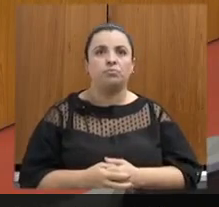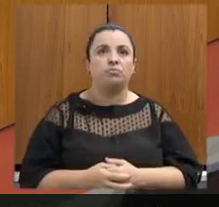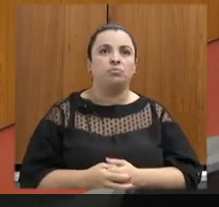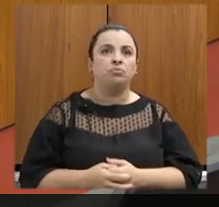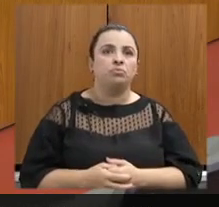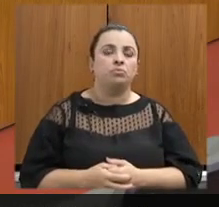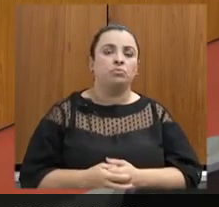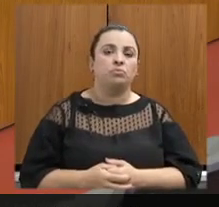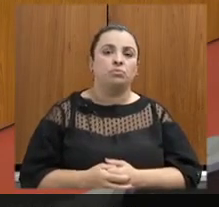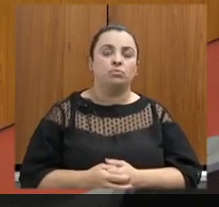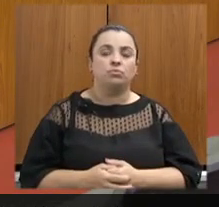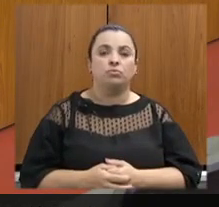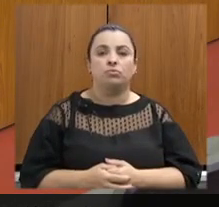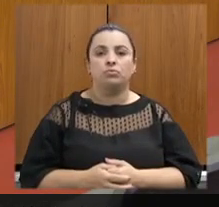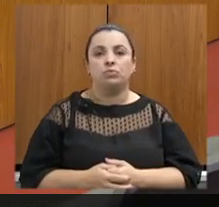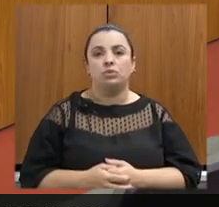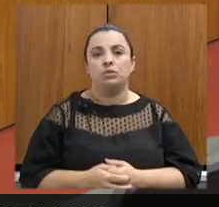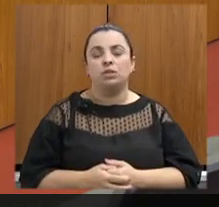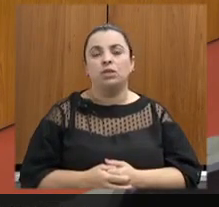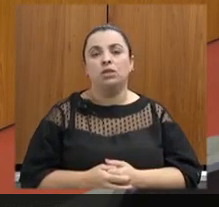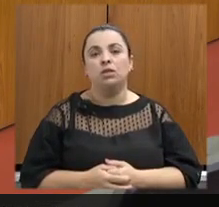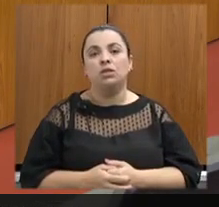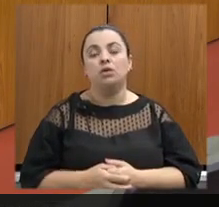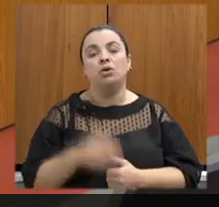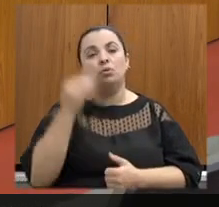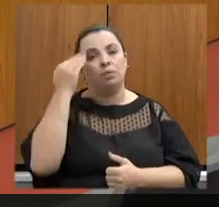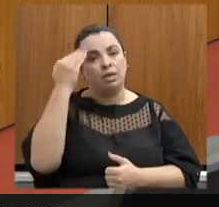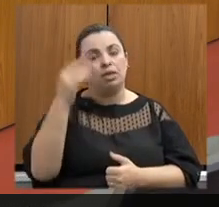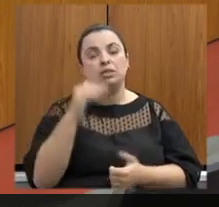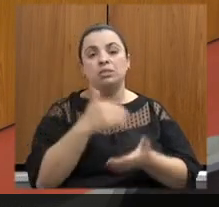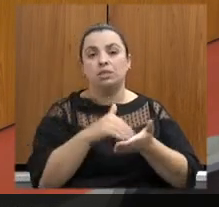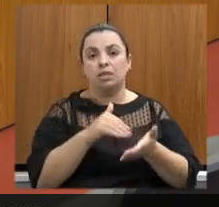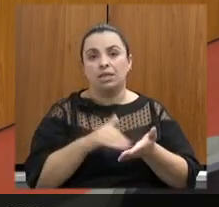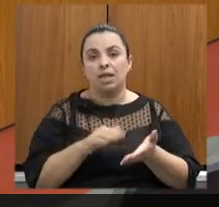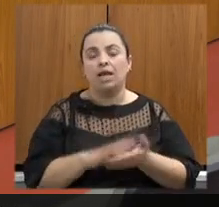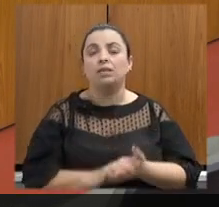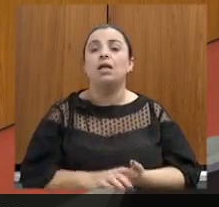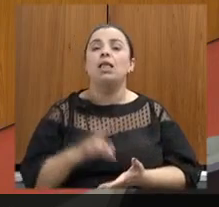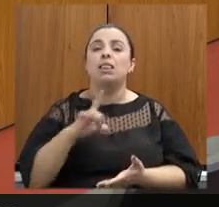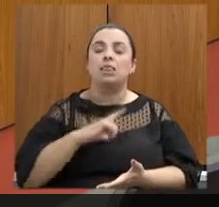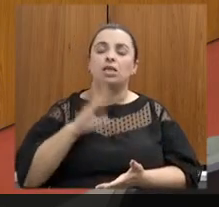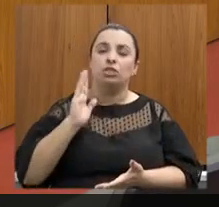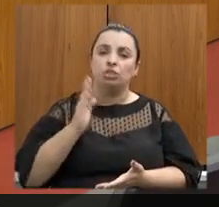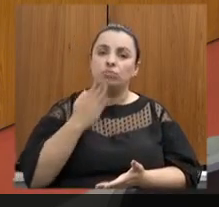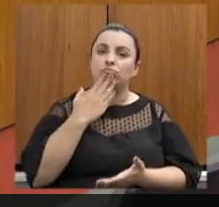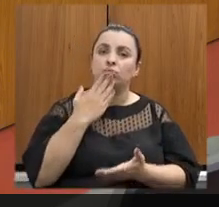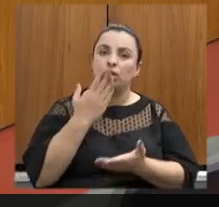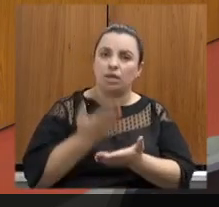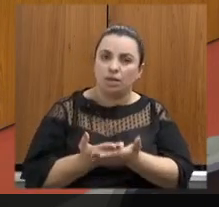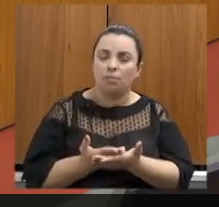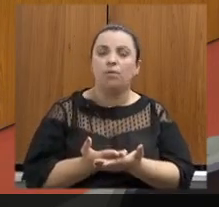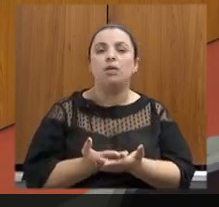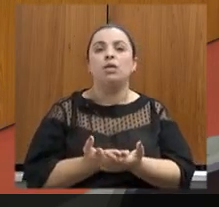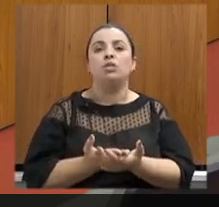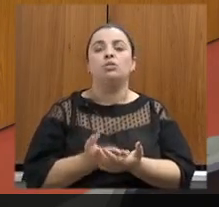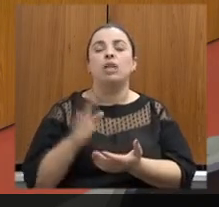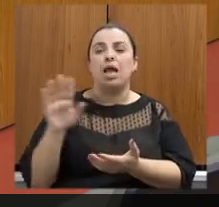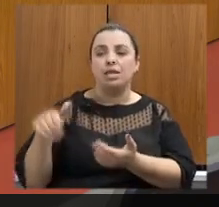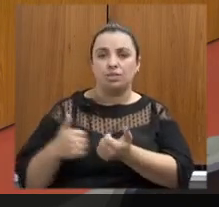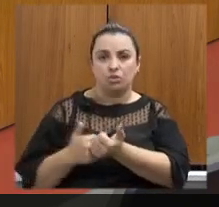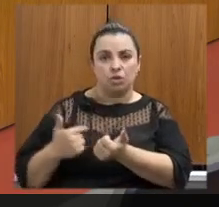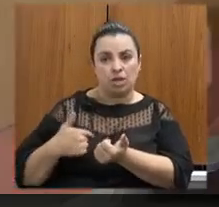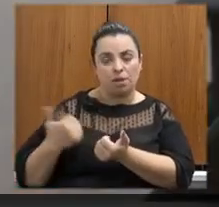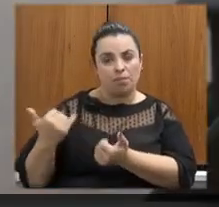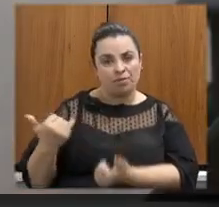obrigado secretária e em relação ao requerimento em relação às notas taxográficas eu fui informado pela assessoria aqui